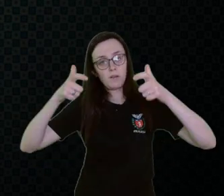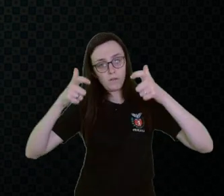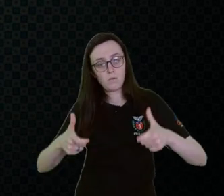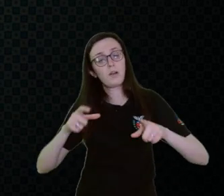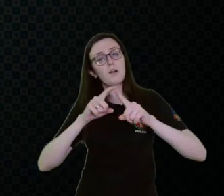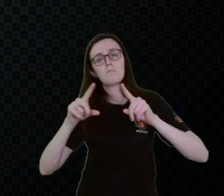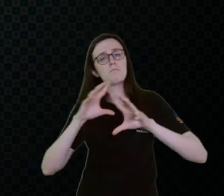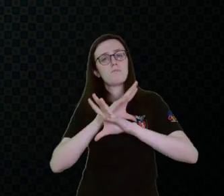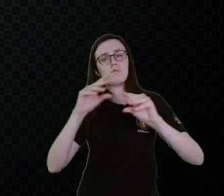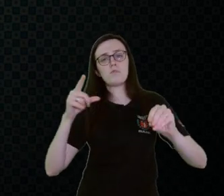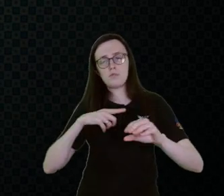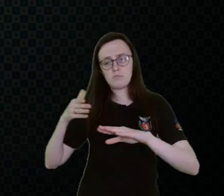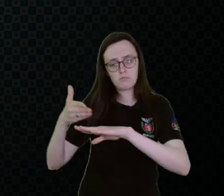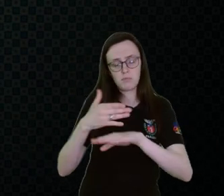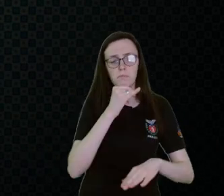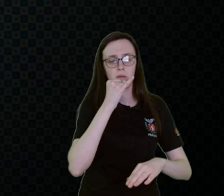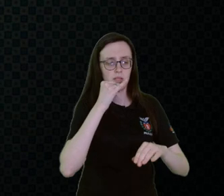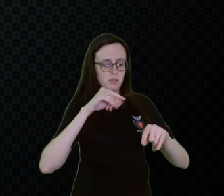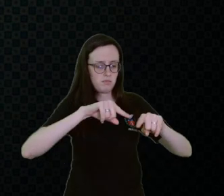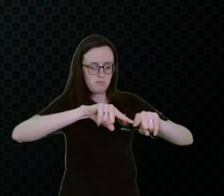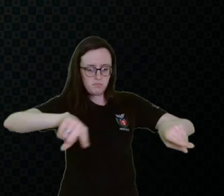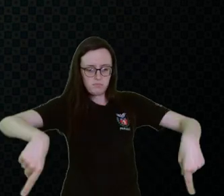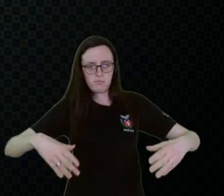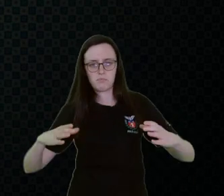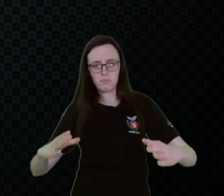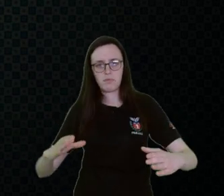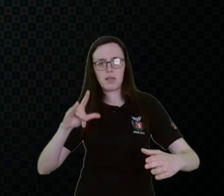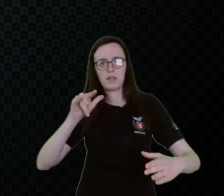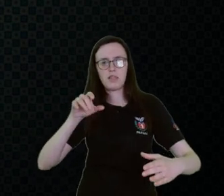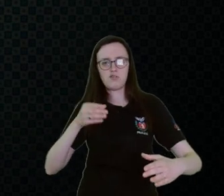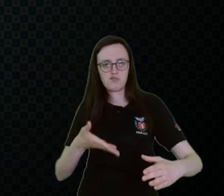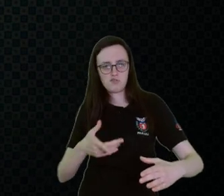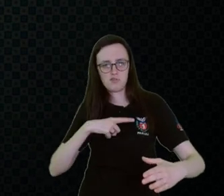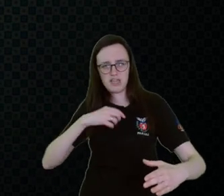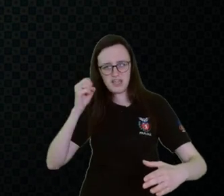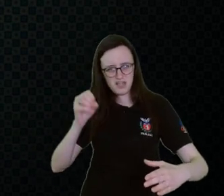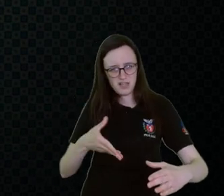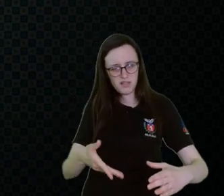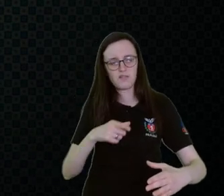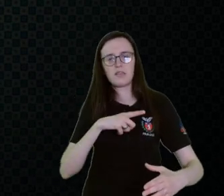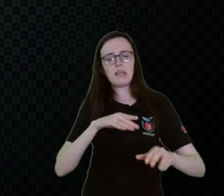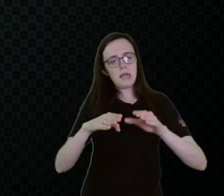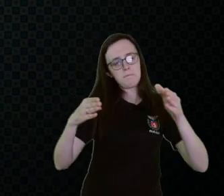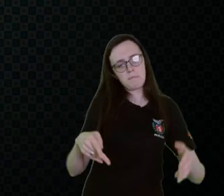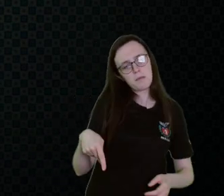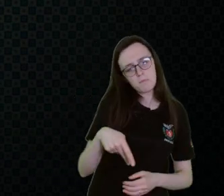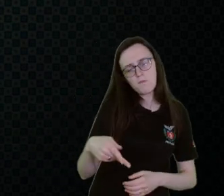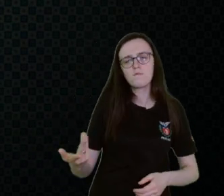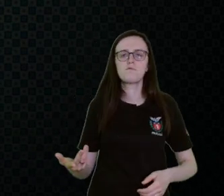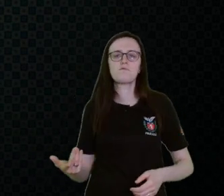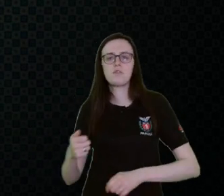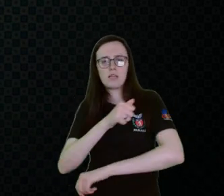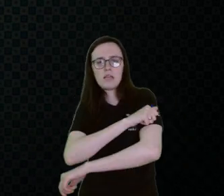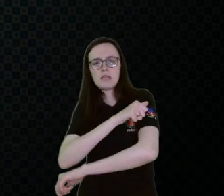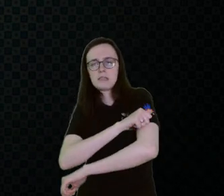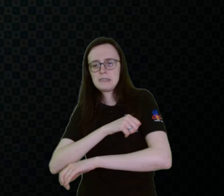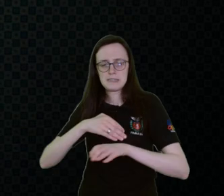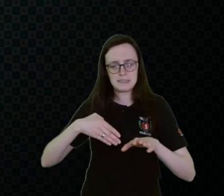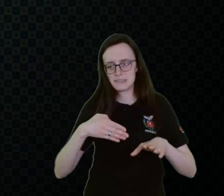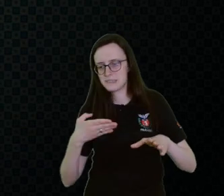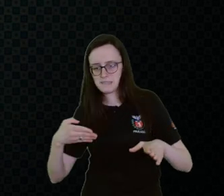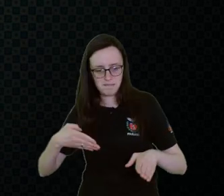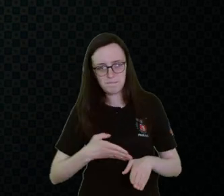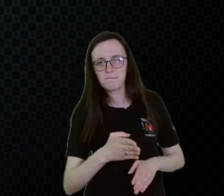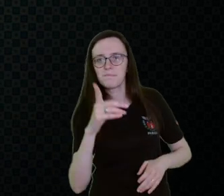é acessível. Tem uma lata de lixo bem no meio, tem uma decoração, né. Tem a mesa do professor pelo qual o aluno não consegue passar.